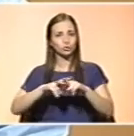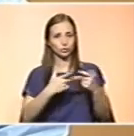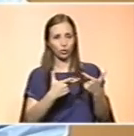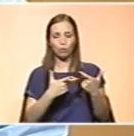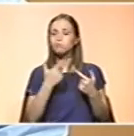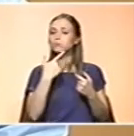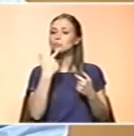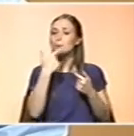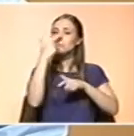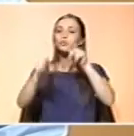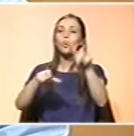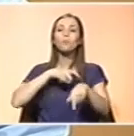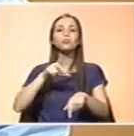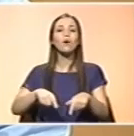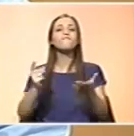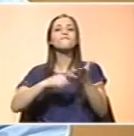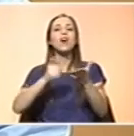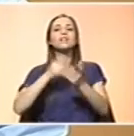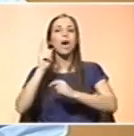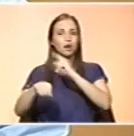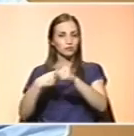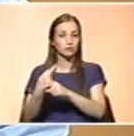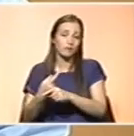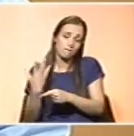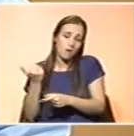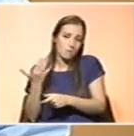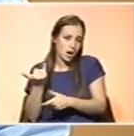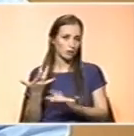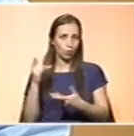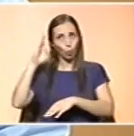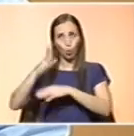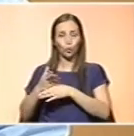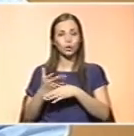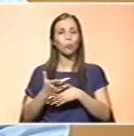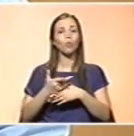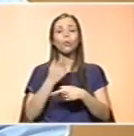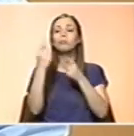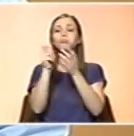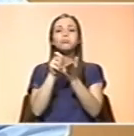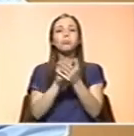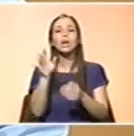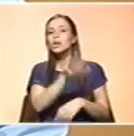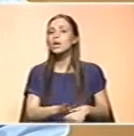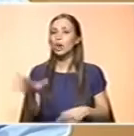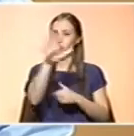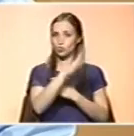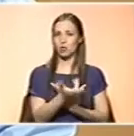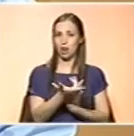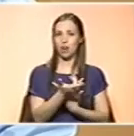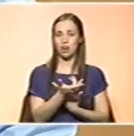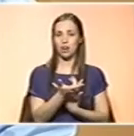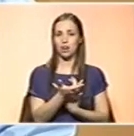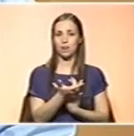que de facto está por ser traçado nos últimos anos. O último inquérito parlamentar nacional, com representatividade nacional,